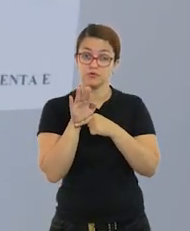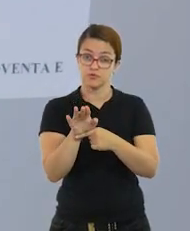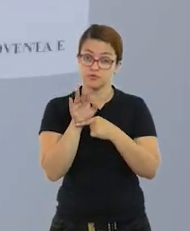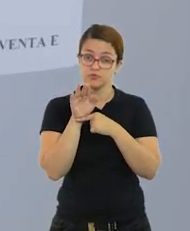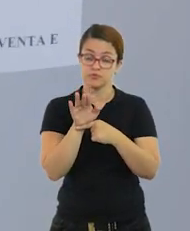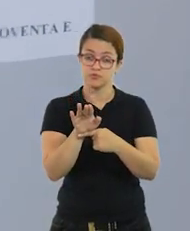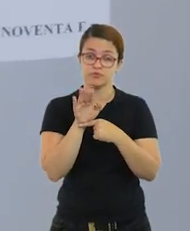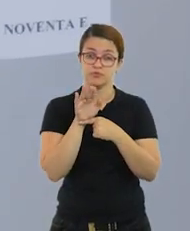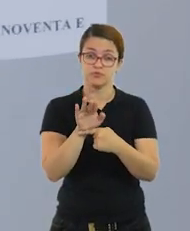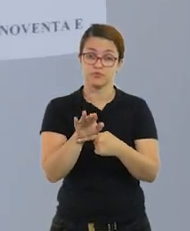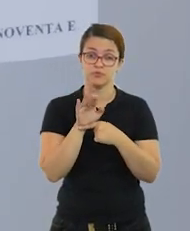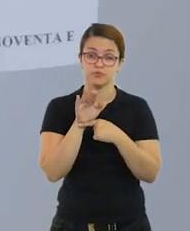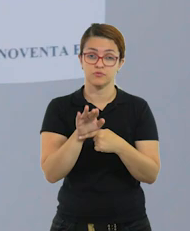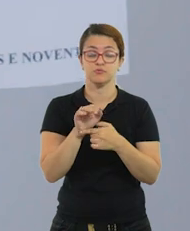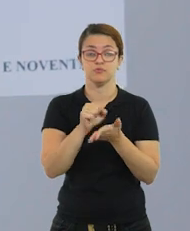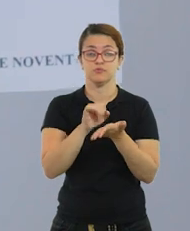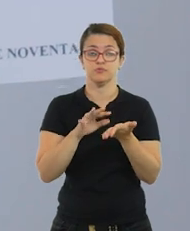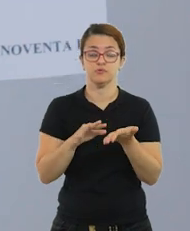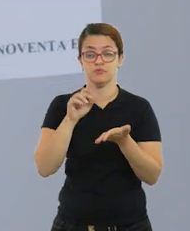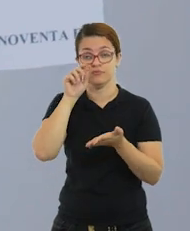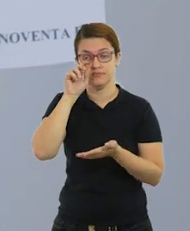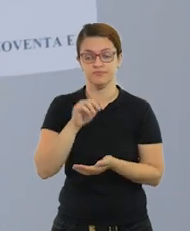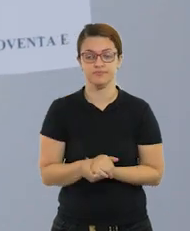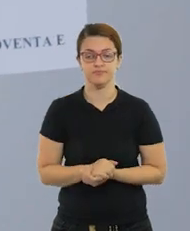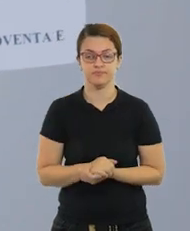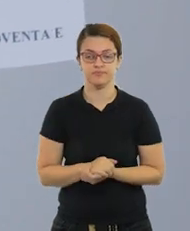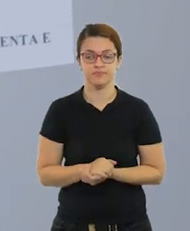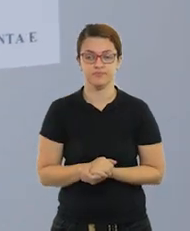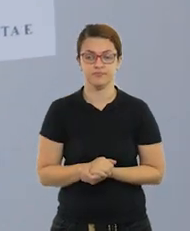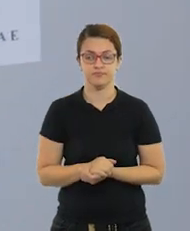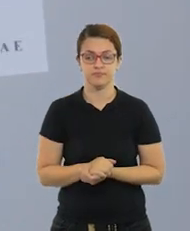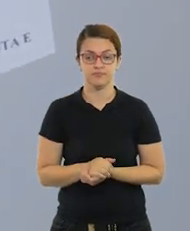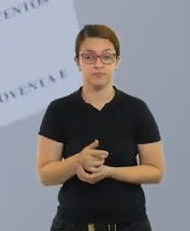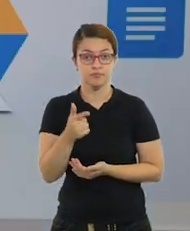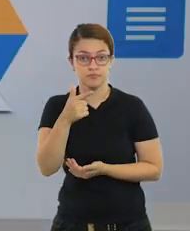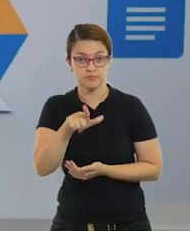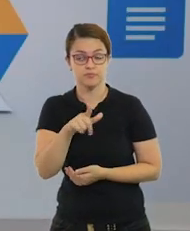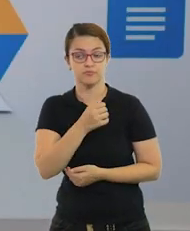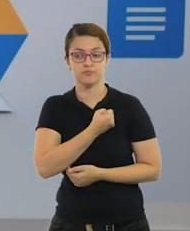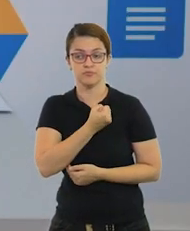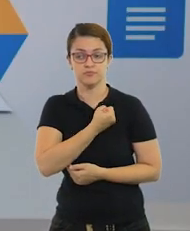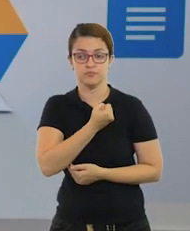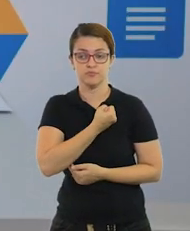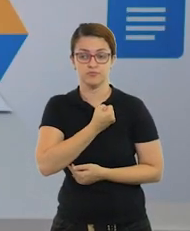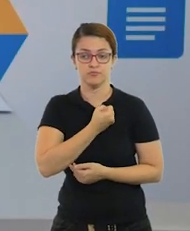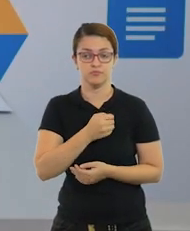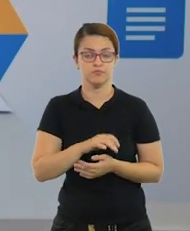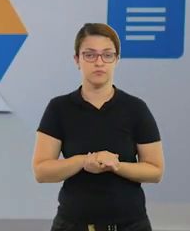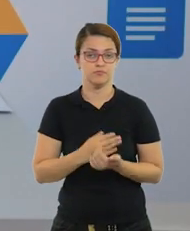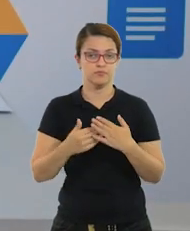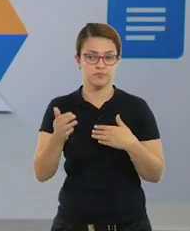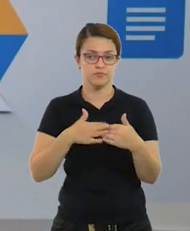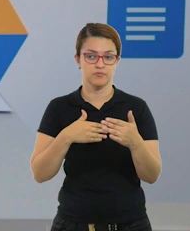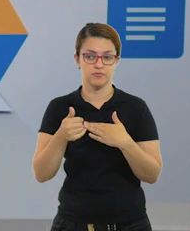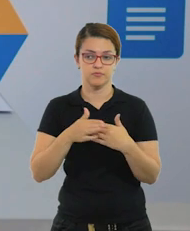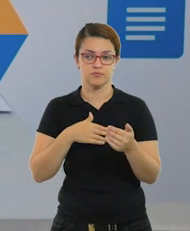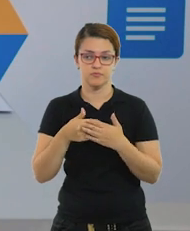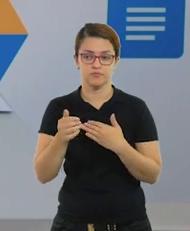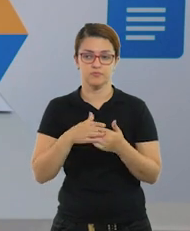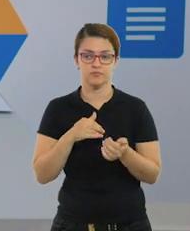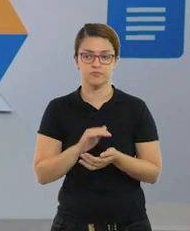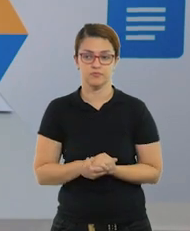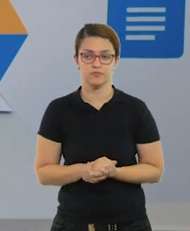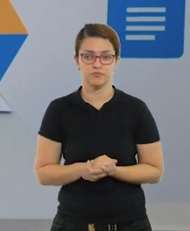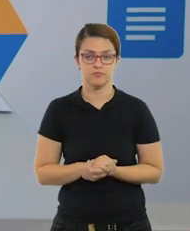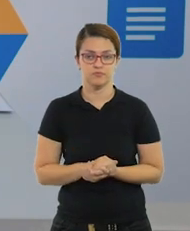que isso vai auxiliar vocês a fazer a atividade. Eu trouxe aqui mais um número para a gente treinar um